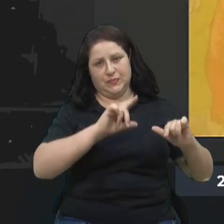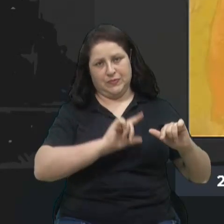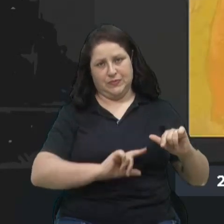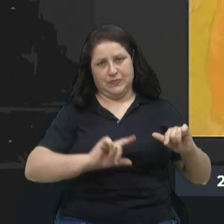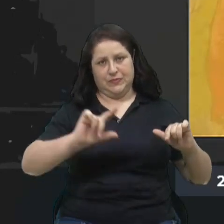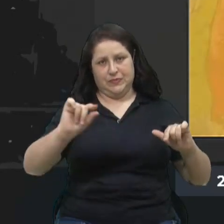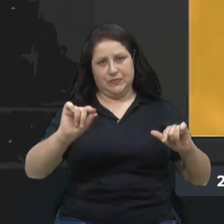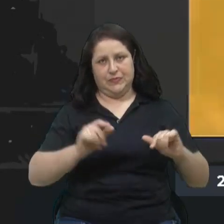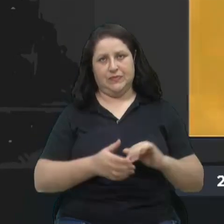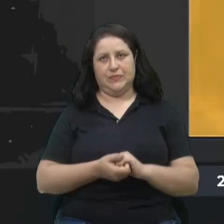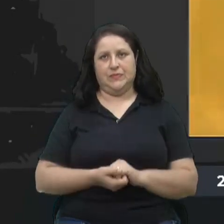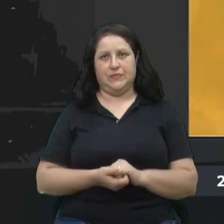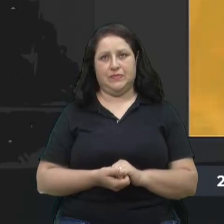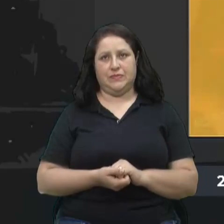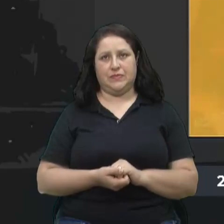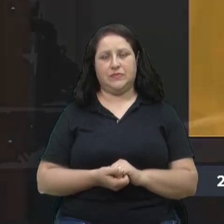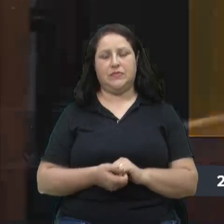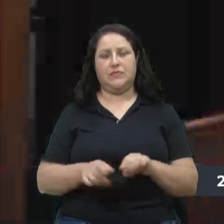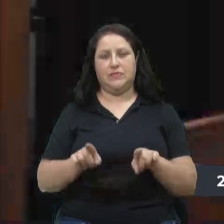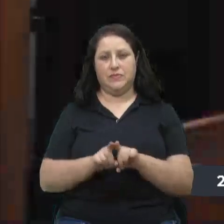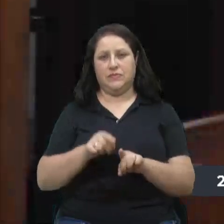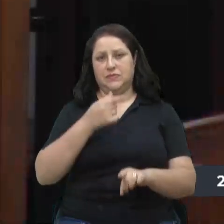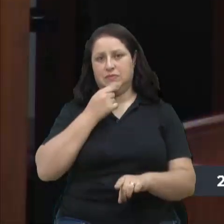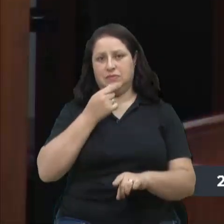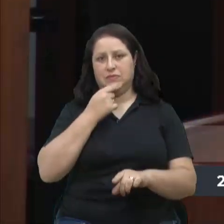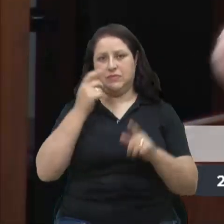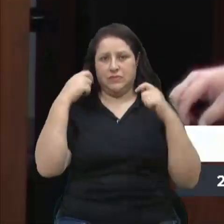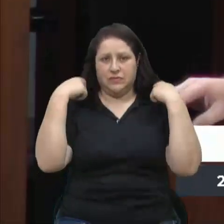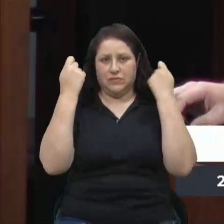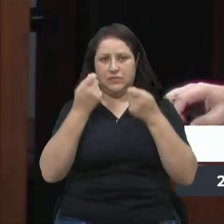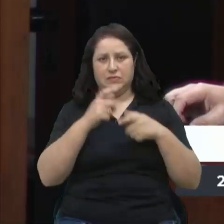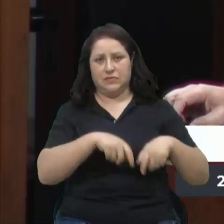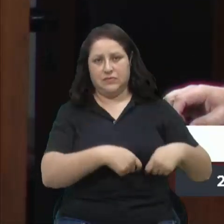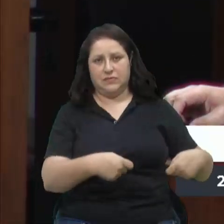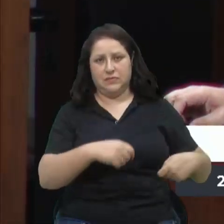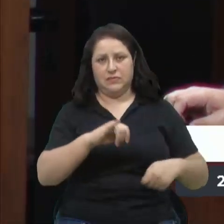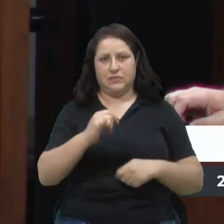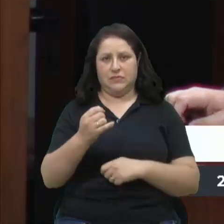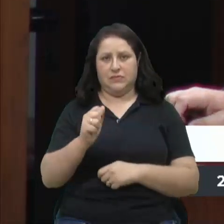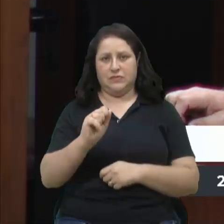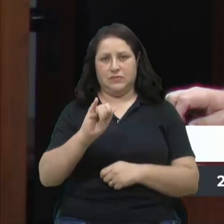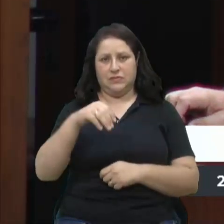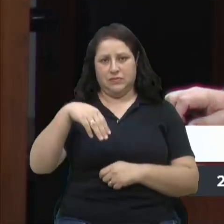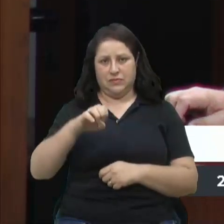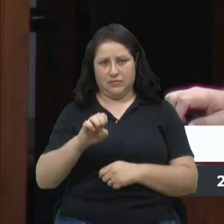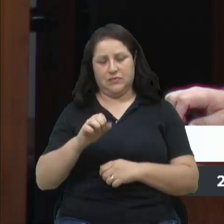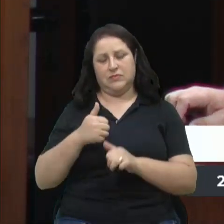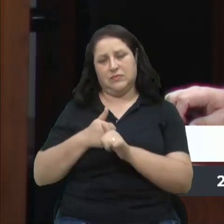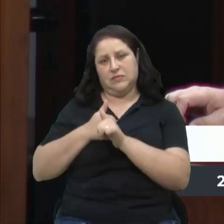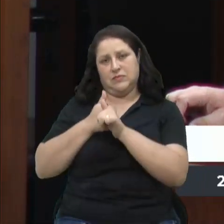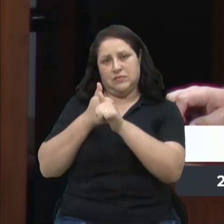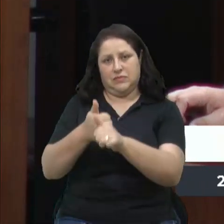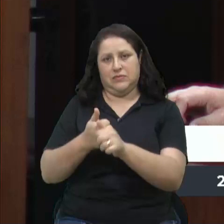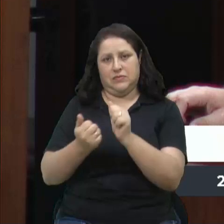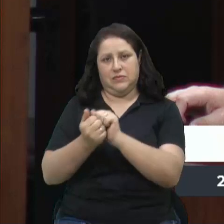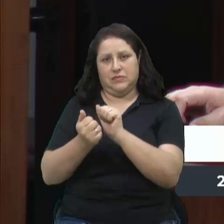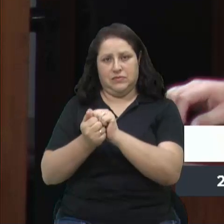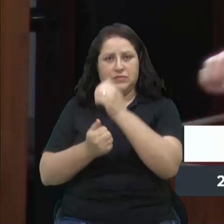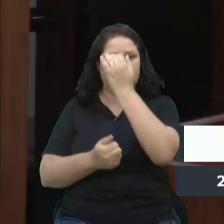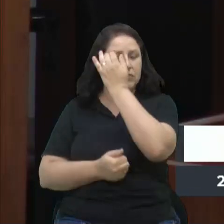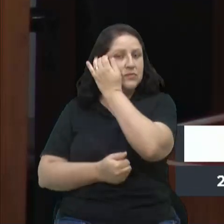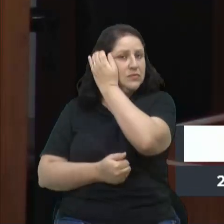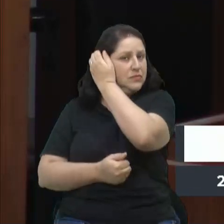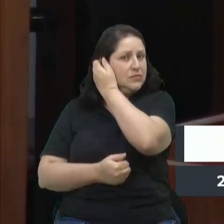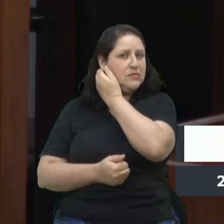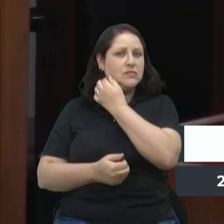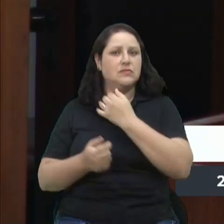nós, o Freijan, inclusive, e as pessoas que estavam acompanhando a visita nos acompanharam, e aí eu fiz